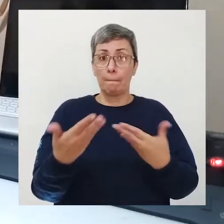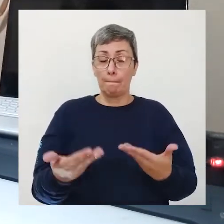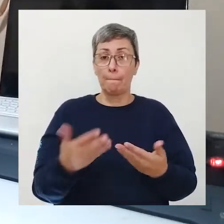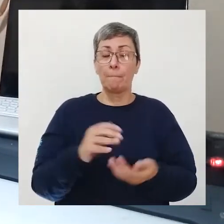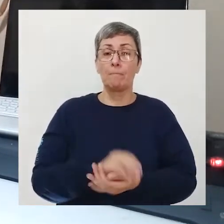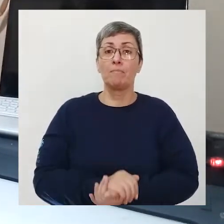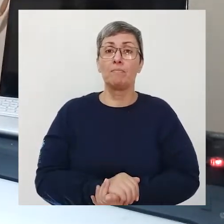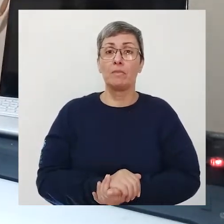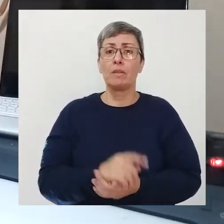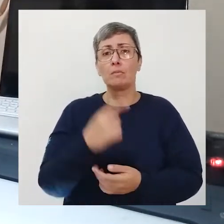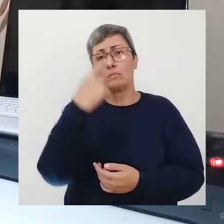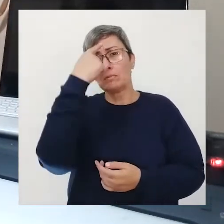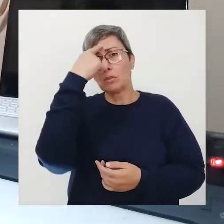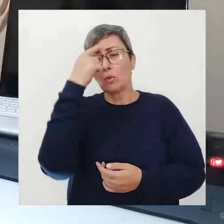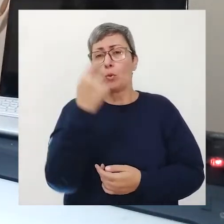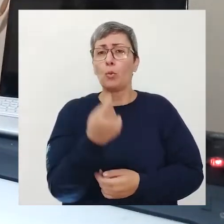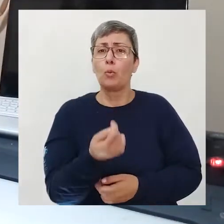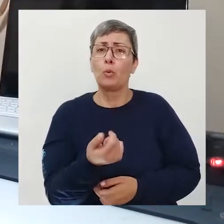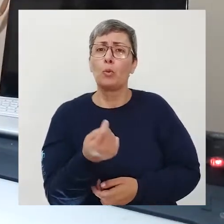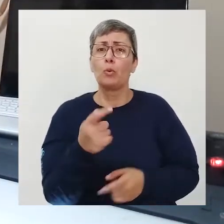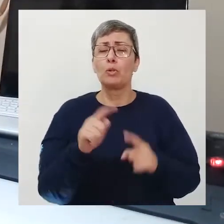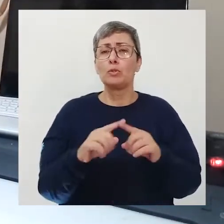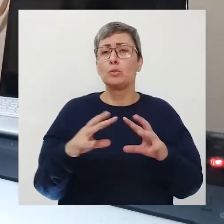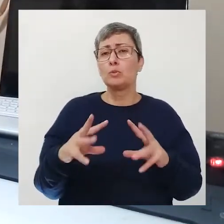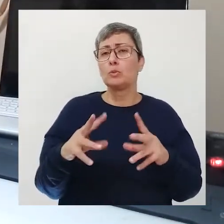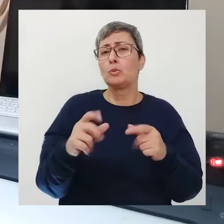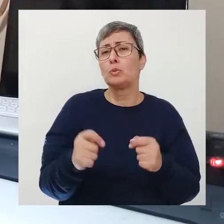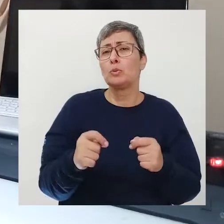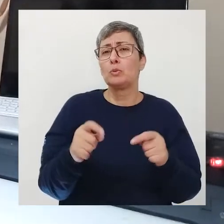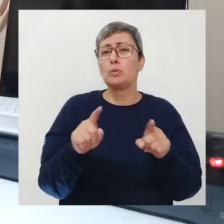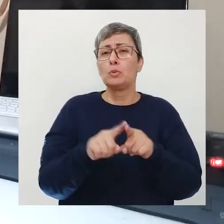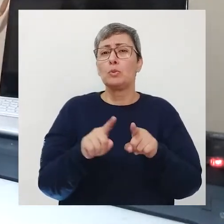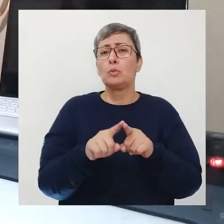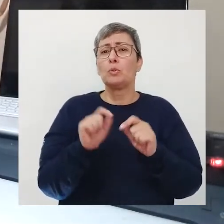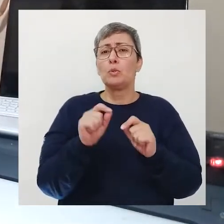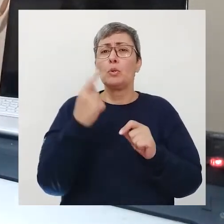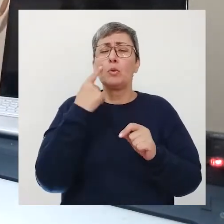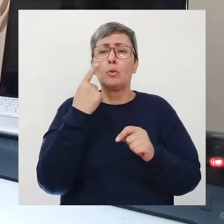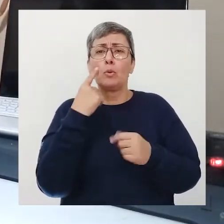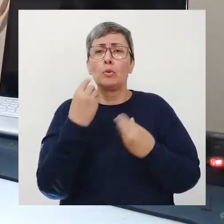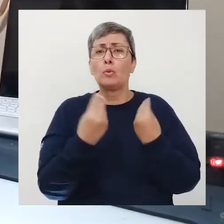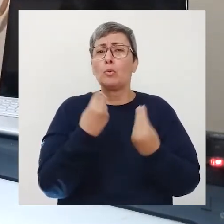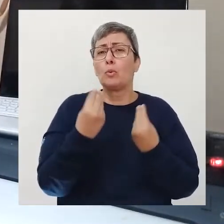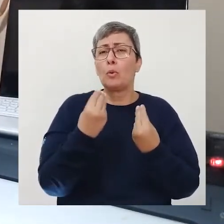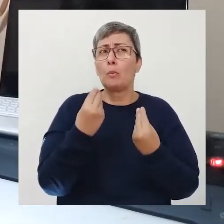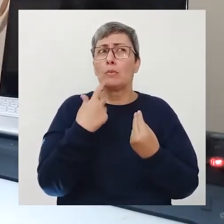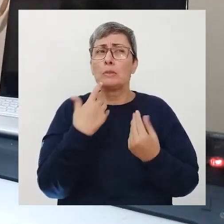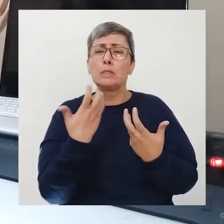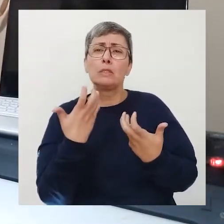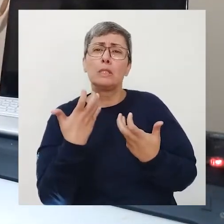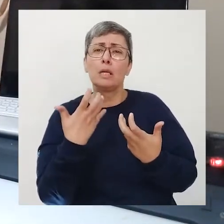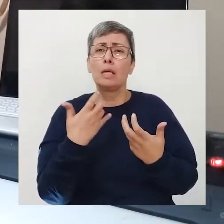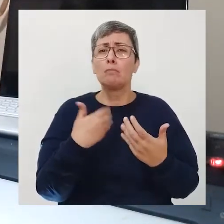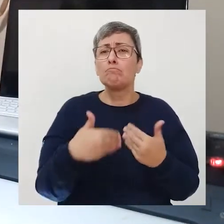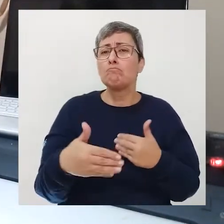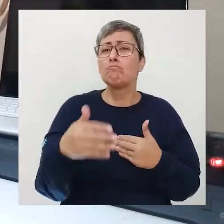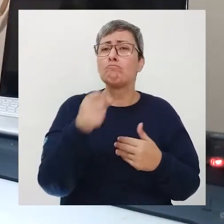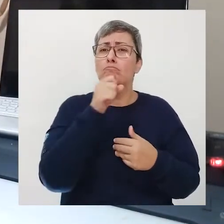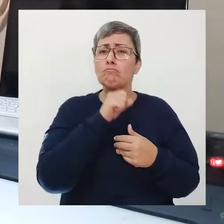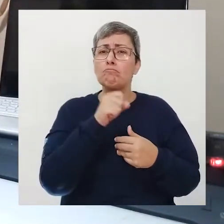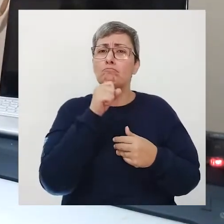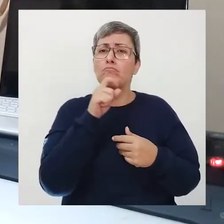coisa importante né o Brasil hoje é considerado um país de idosos